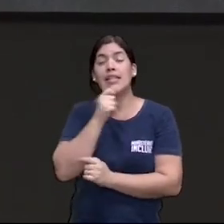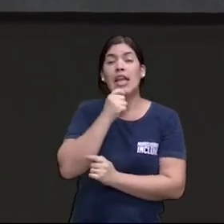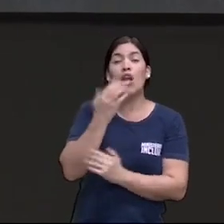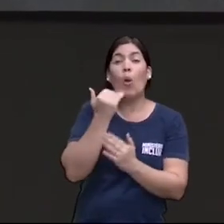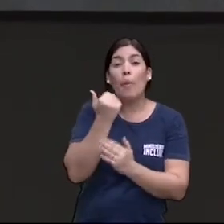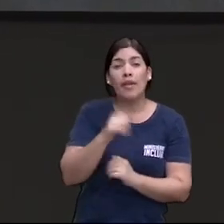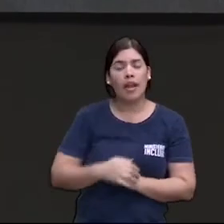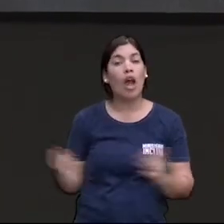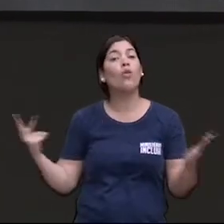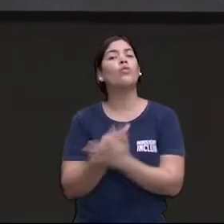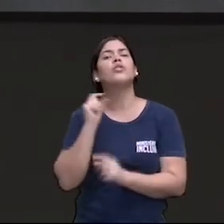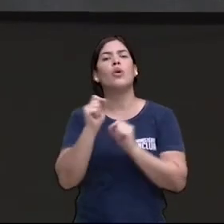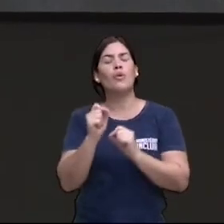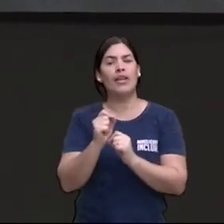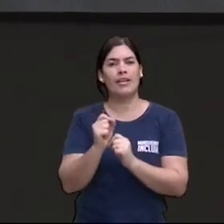ninguém tinha morrido